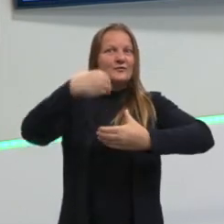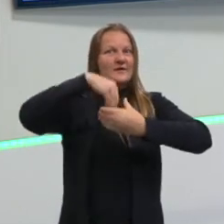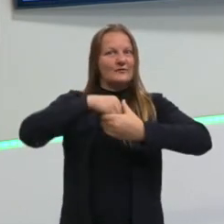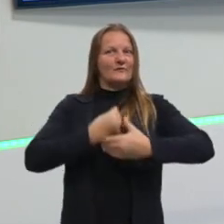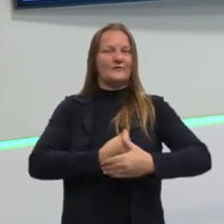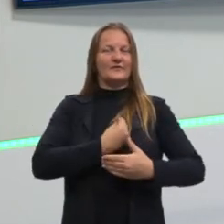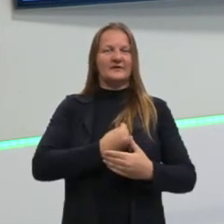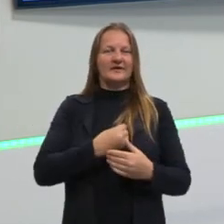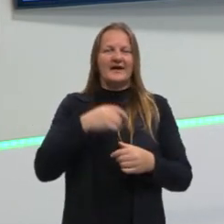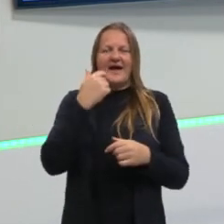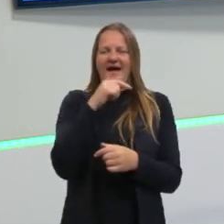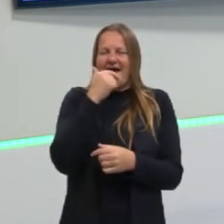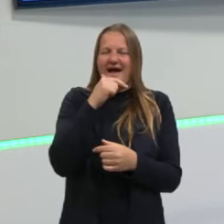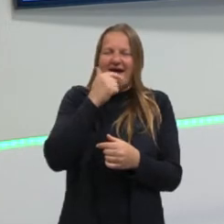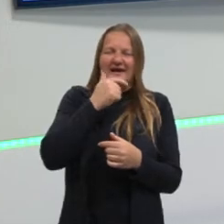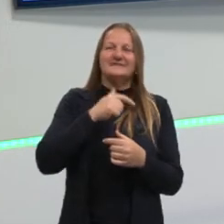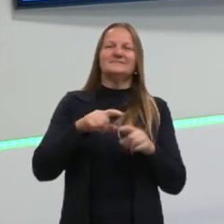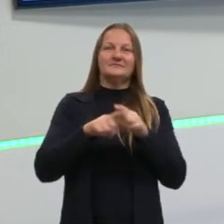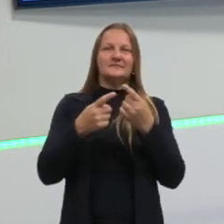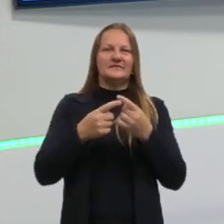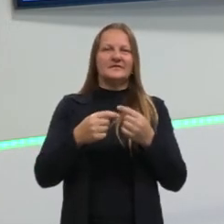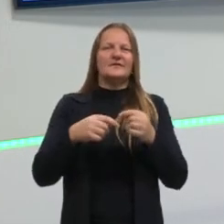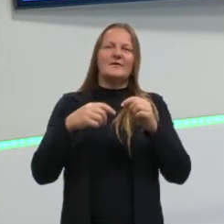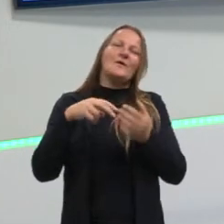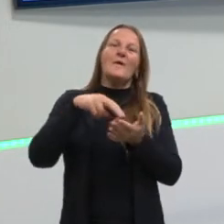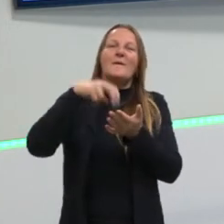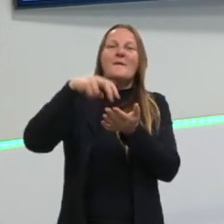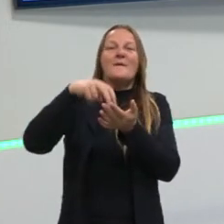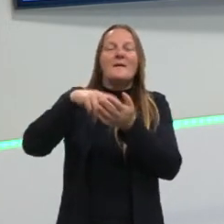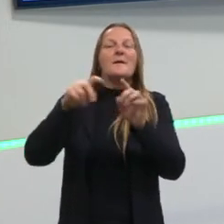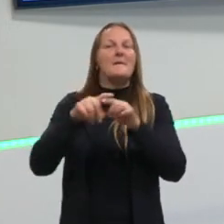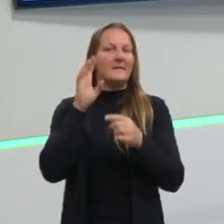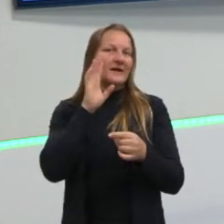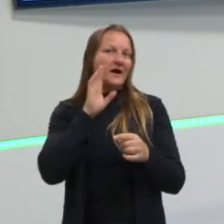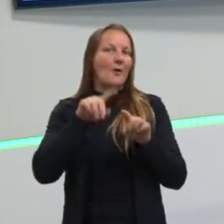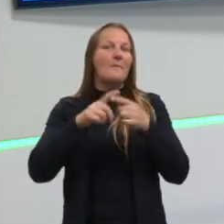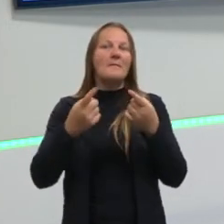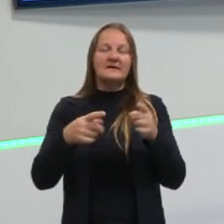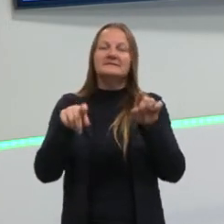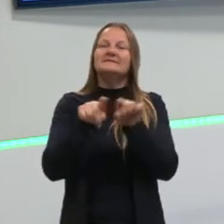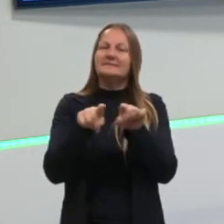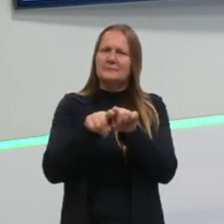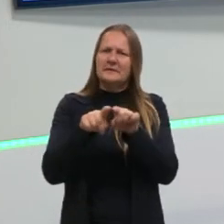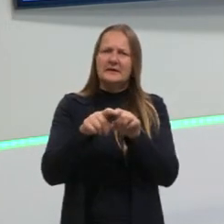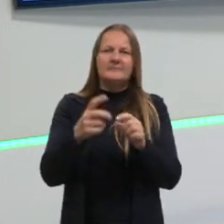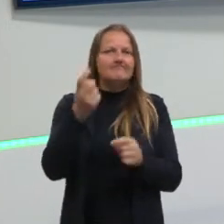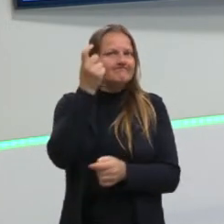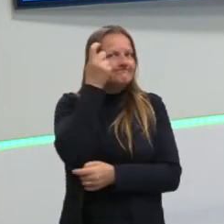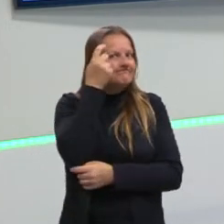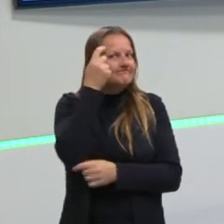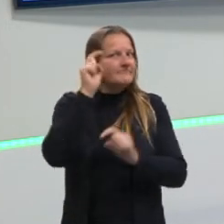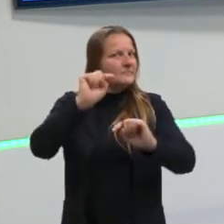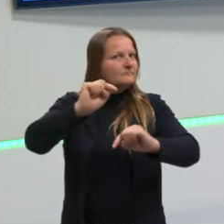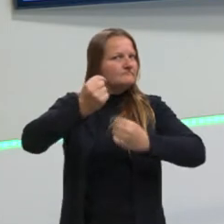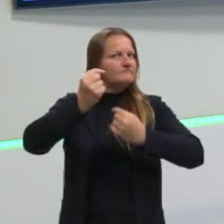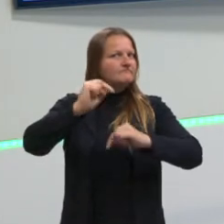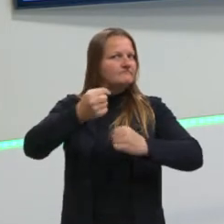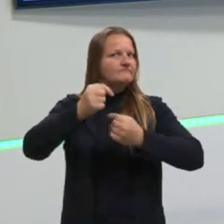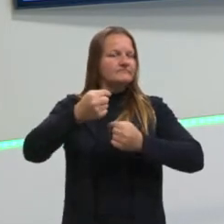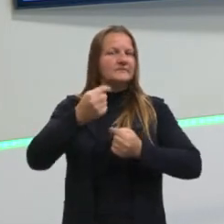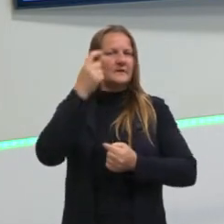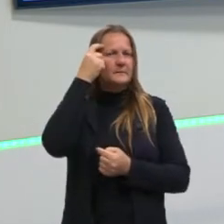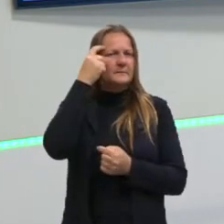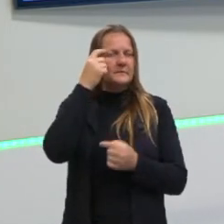entretenimento, além da diversão, o que é muito bacana. Elas vão trazer reflexões aí acerca de